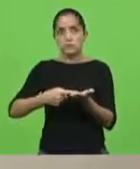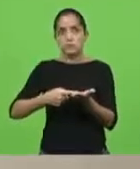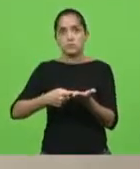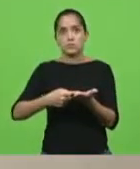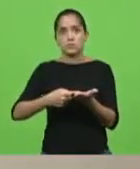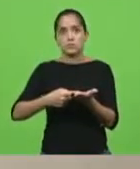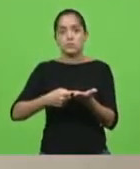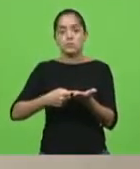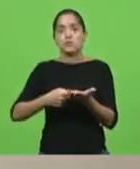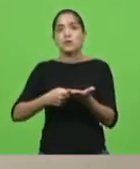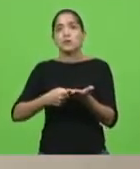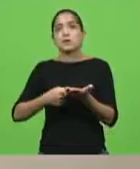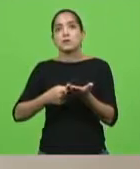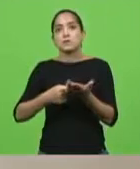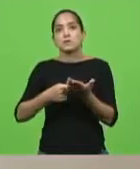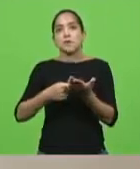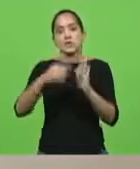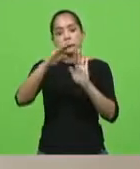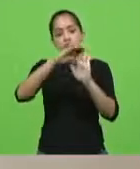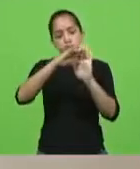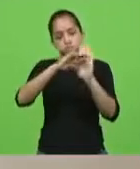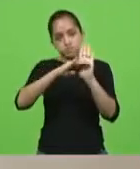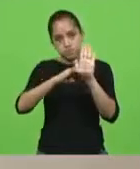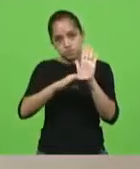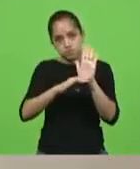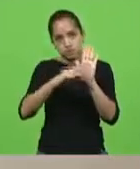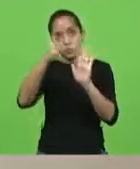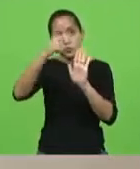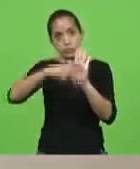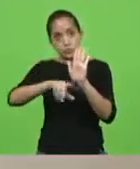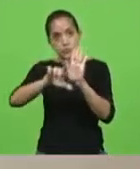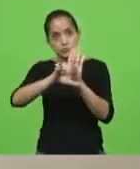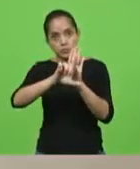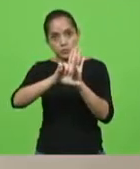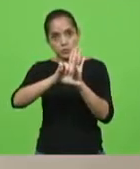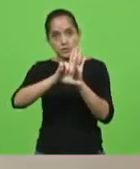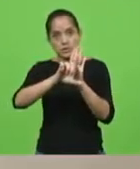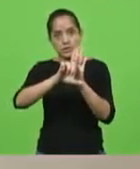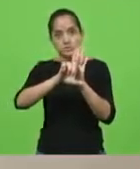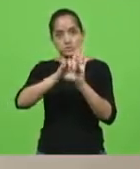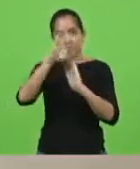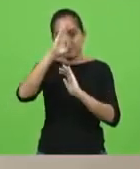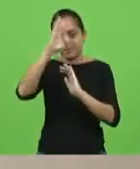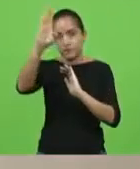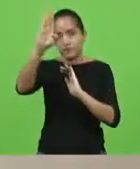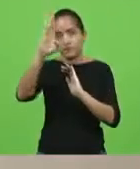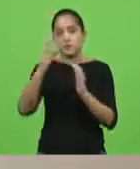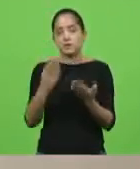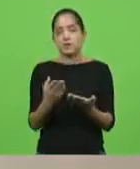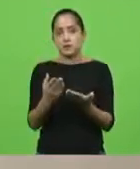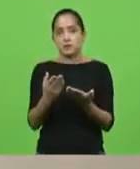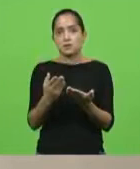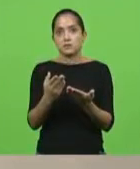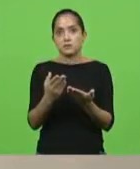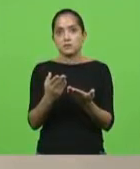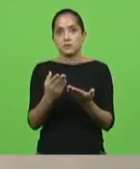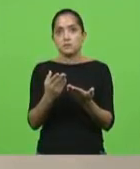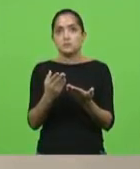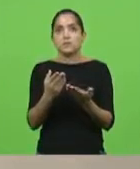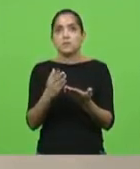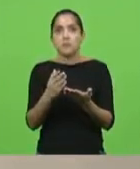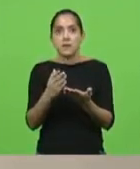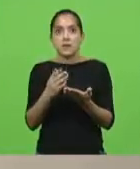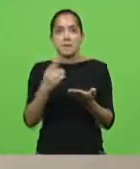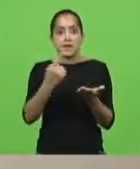a relação dos projetos que o grupo entende como prioritários para assim nós entrarmos em um